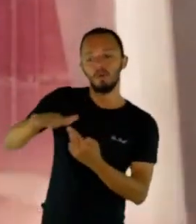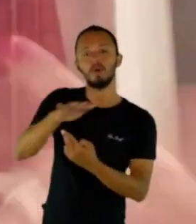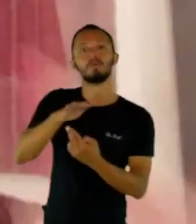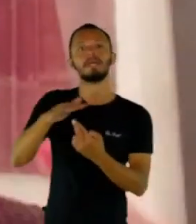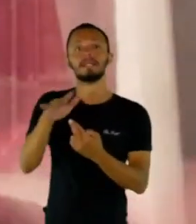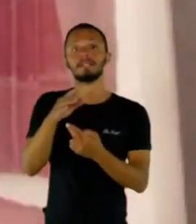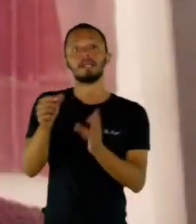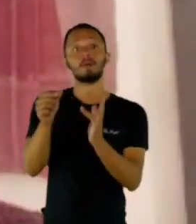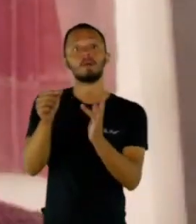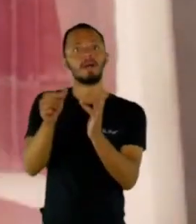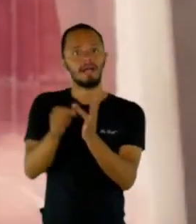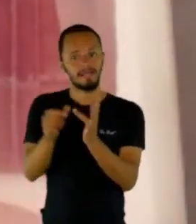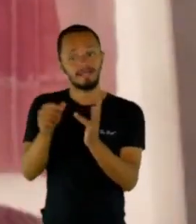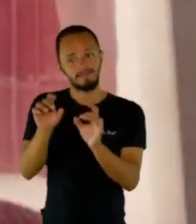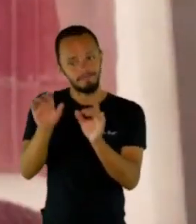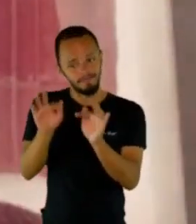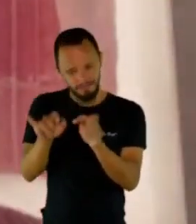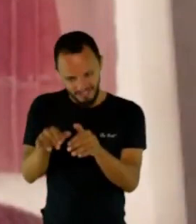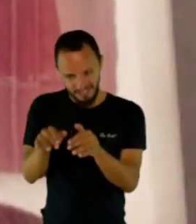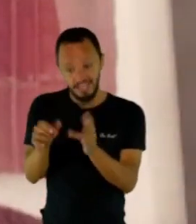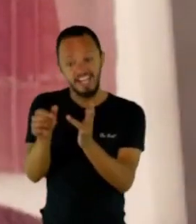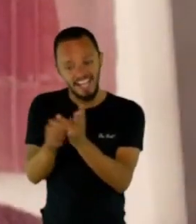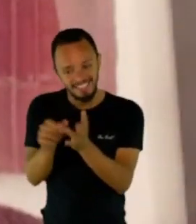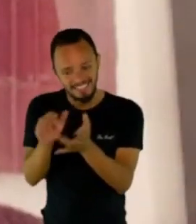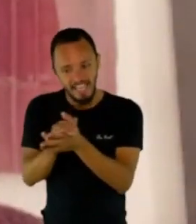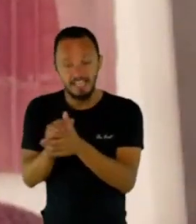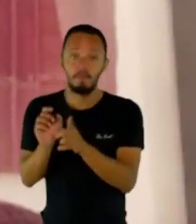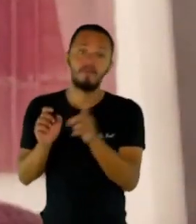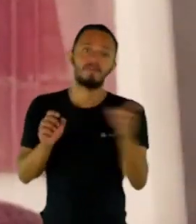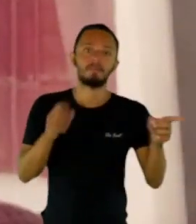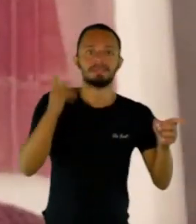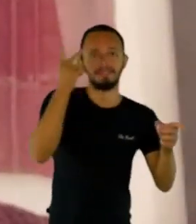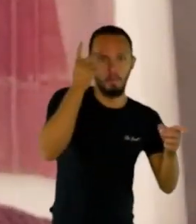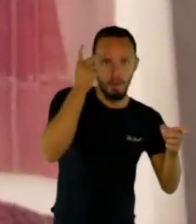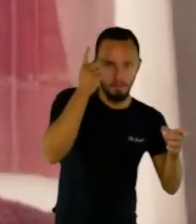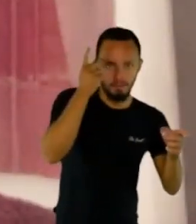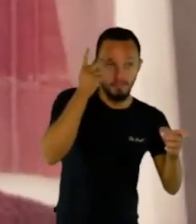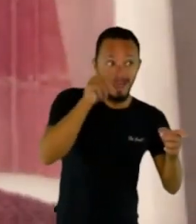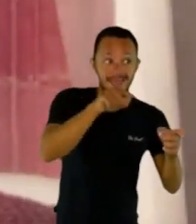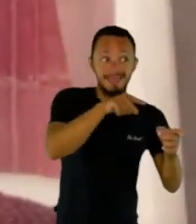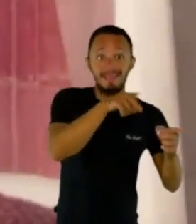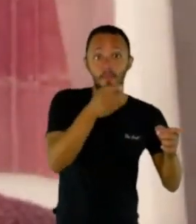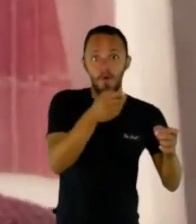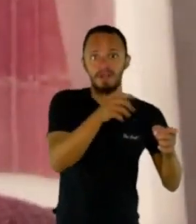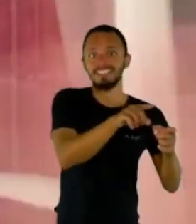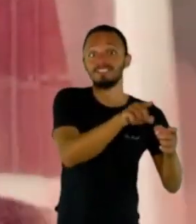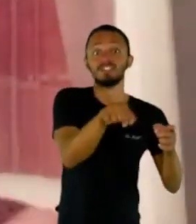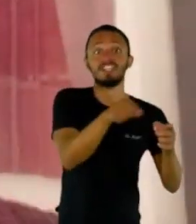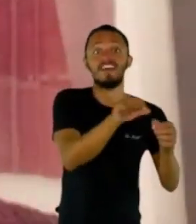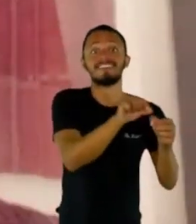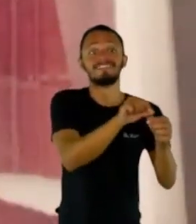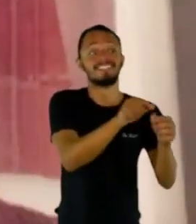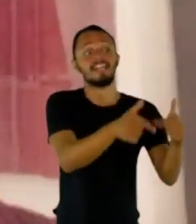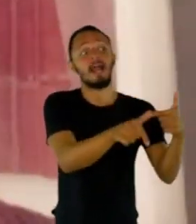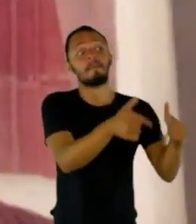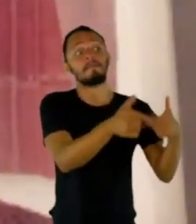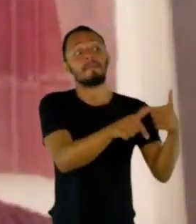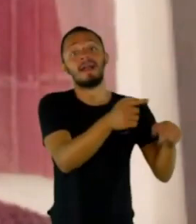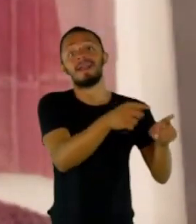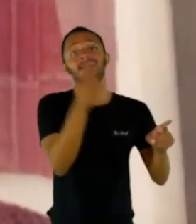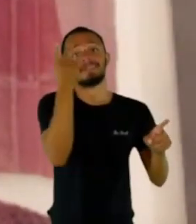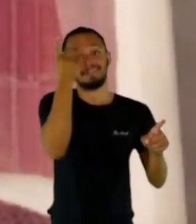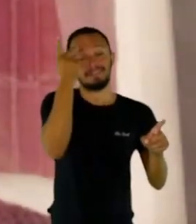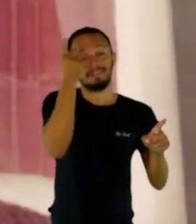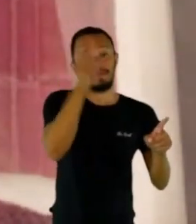São Paulo. Quando eu voltei para o BH, eu tinha feito um curso de consultoria de imagem em São Paulo. E aí, eu estava lendo um dia a